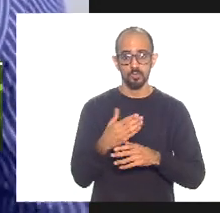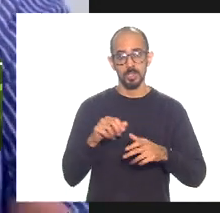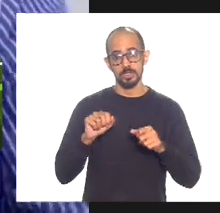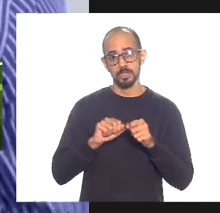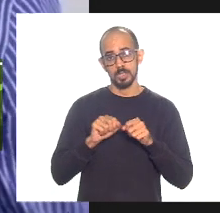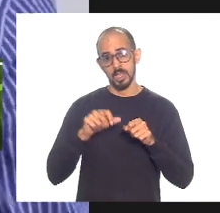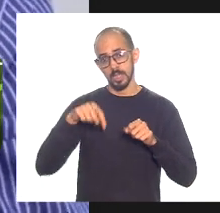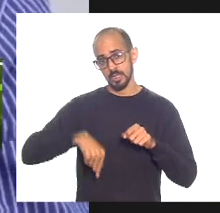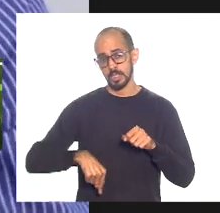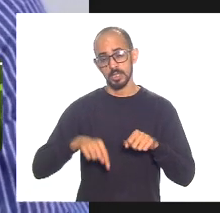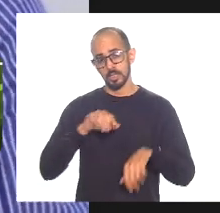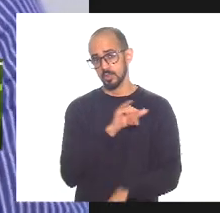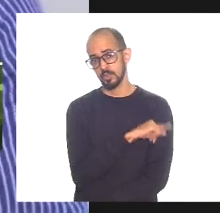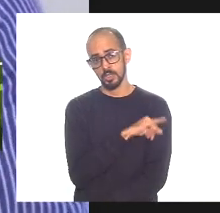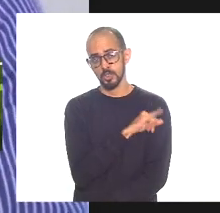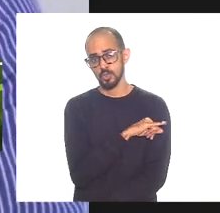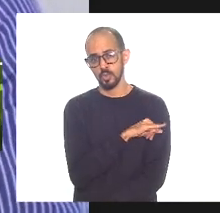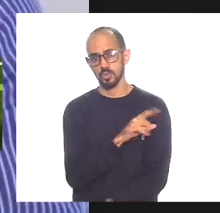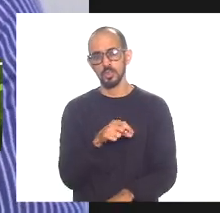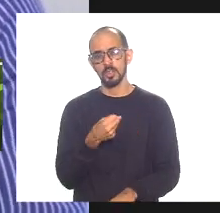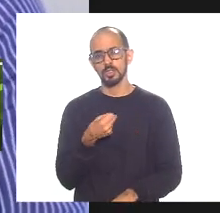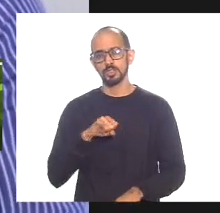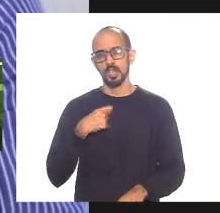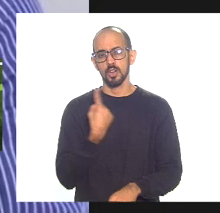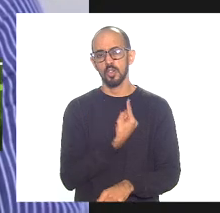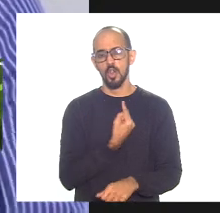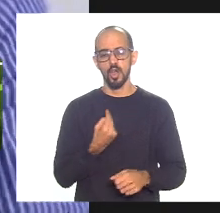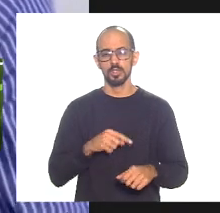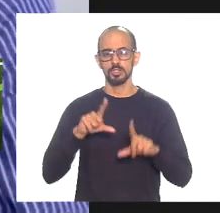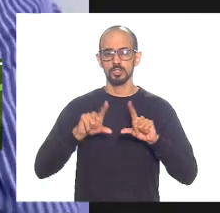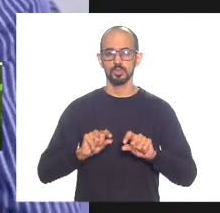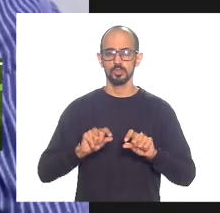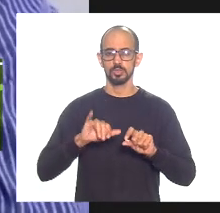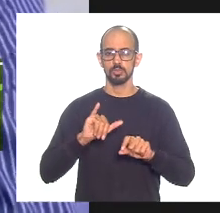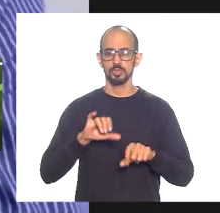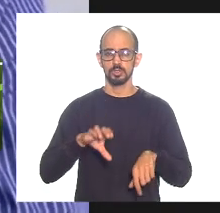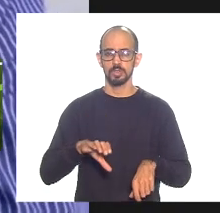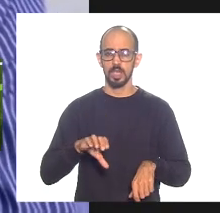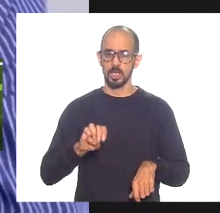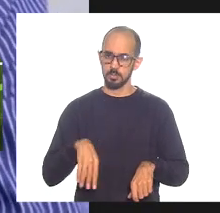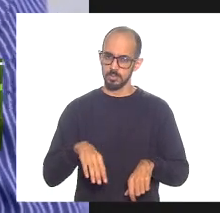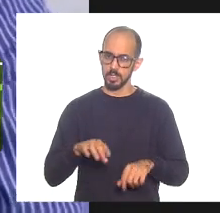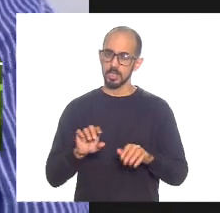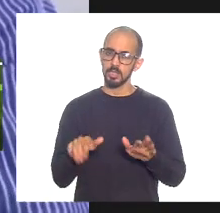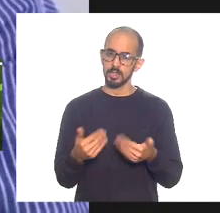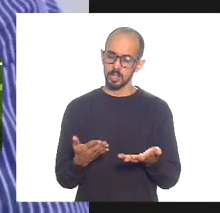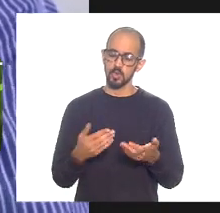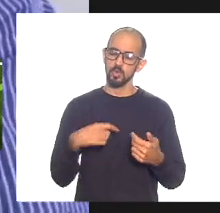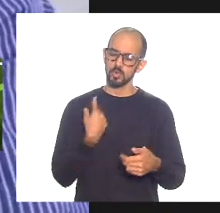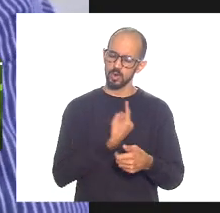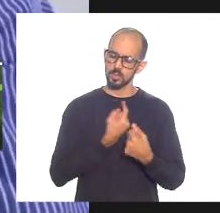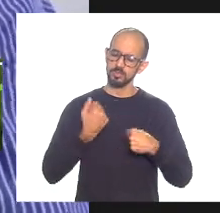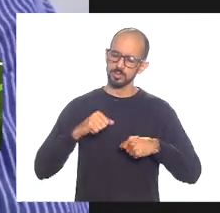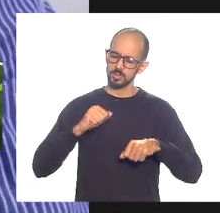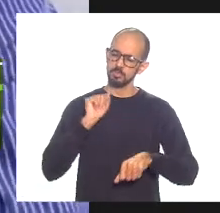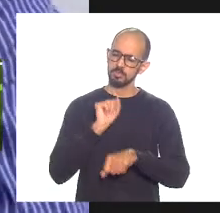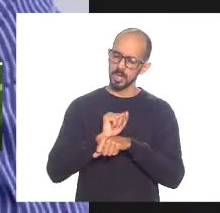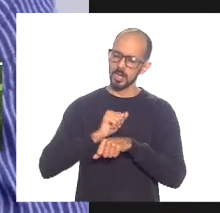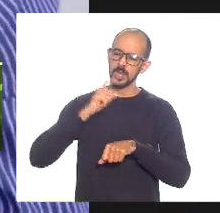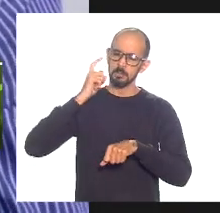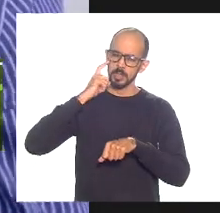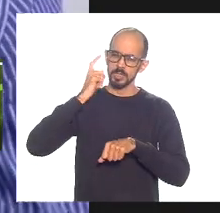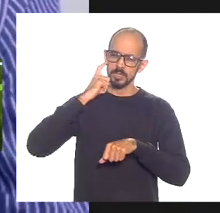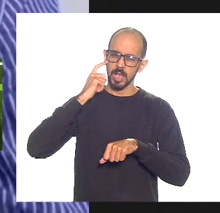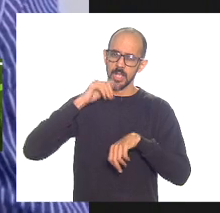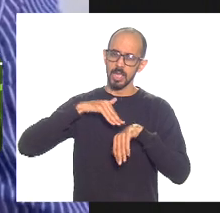se nós reduzíssemos esse ICM e eu acho que está na hora dos governantes pararem para refletir e ver que